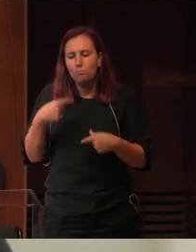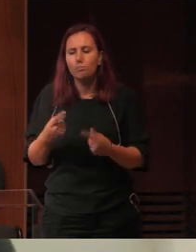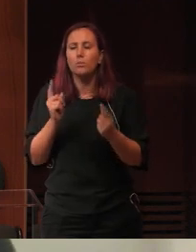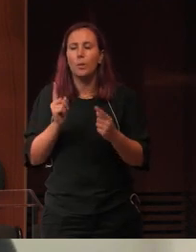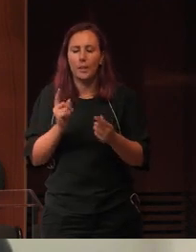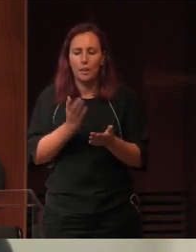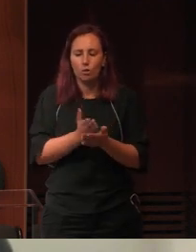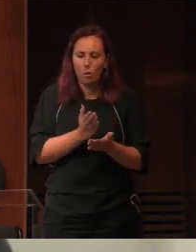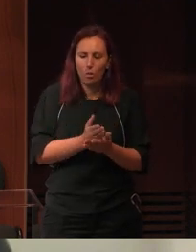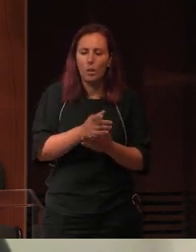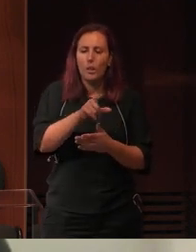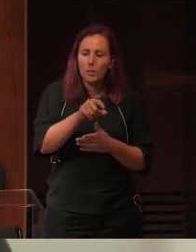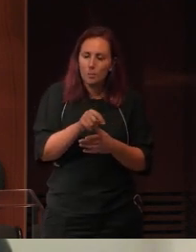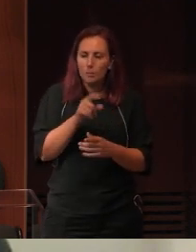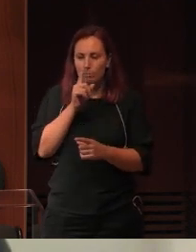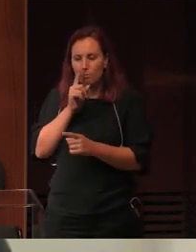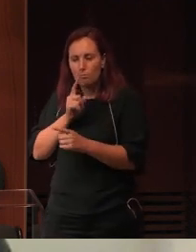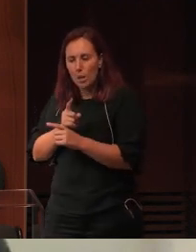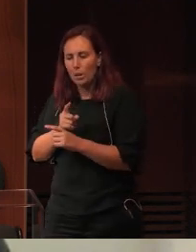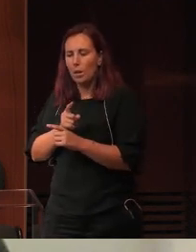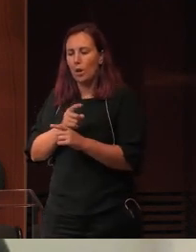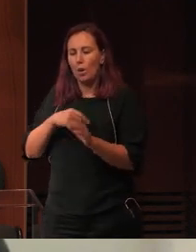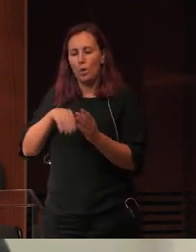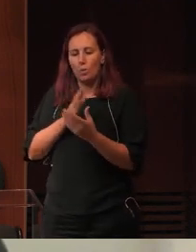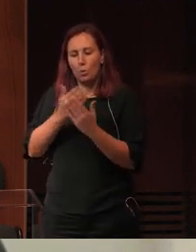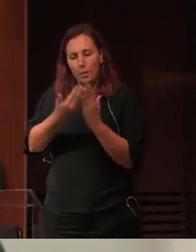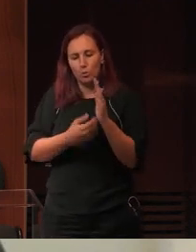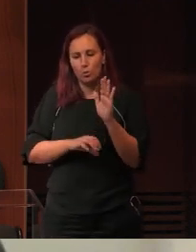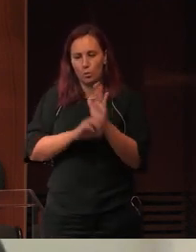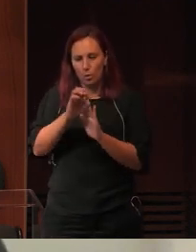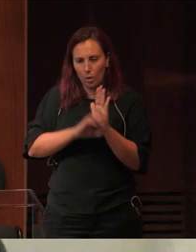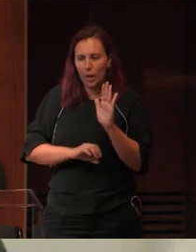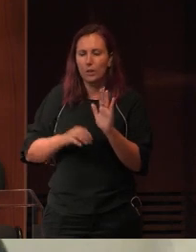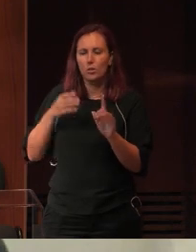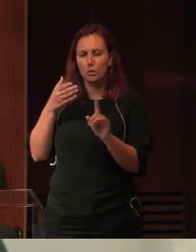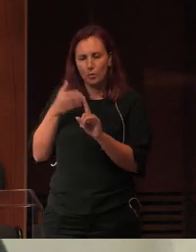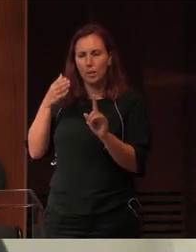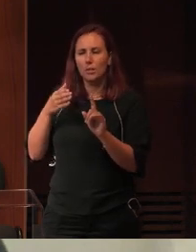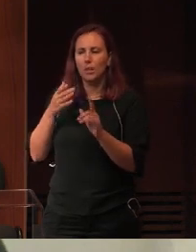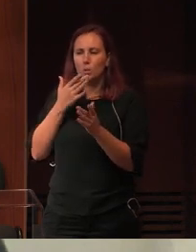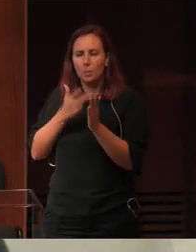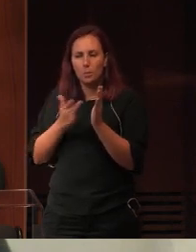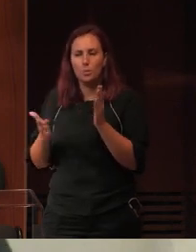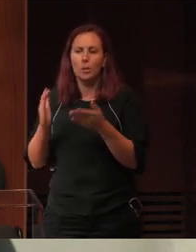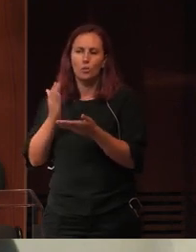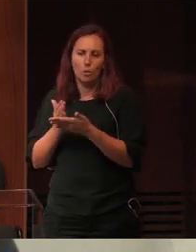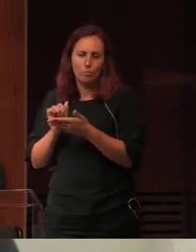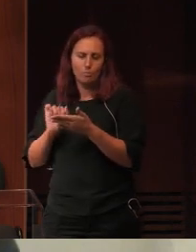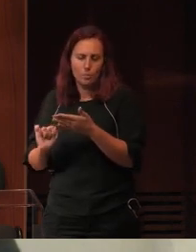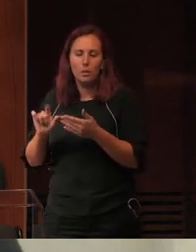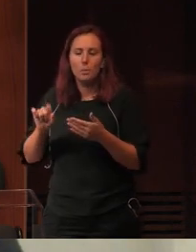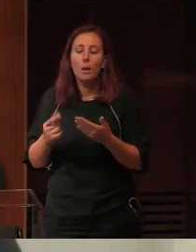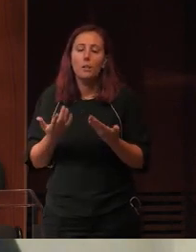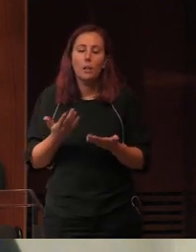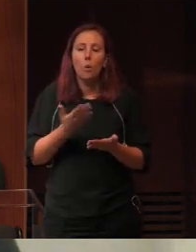escola também em linha com o que está inscrito nos nossos documentos curriculares e nos referenciais para as bibliotecas escolares, o papel